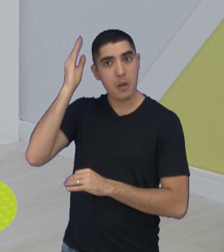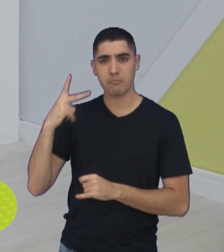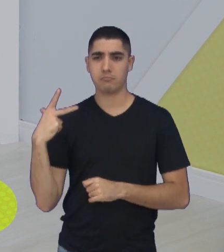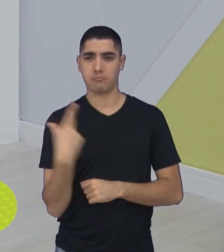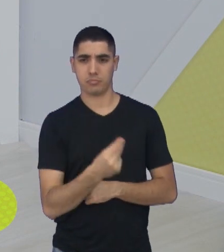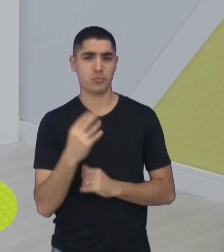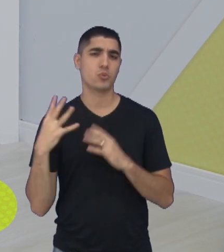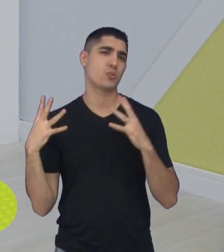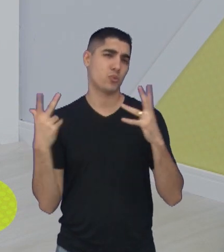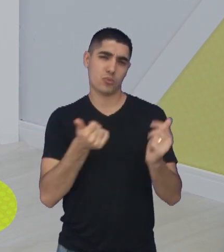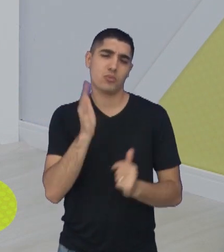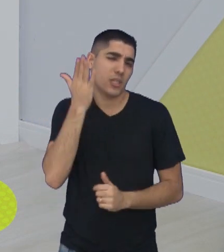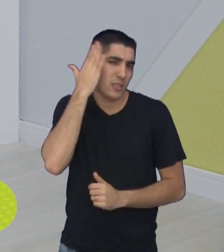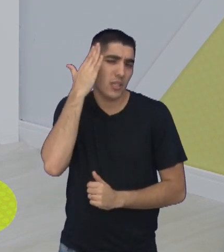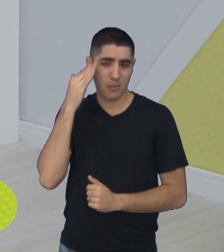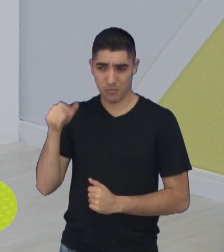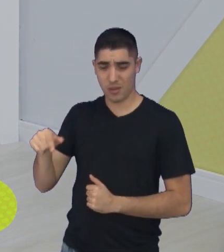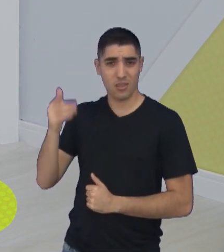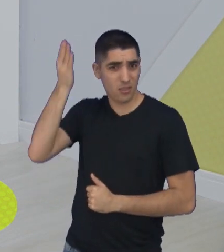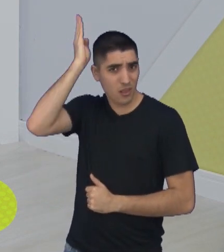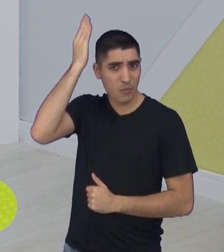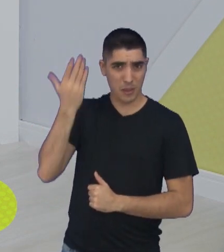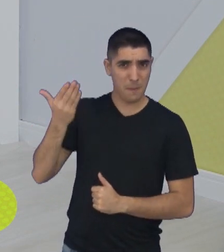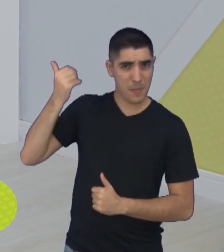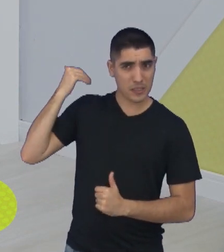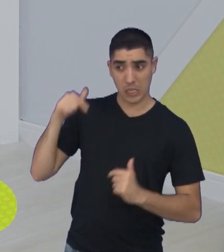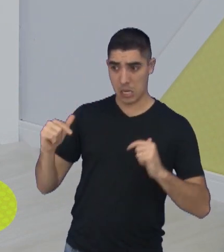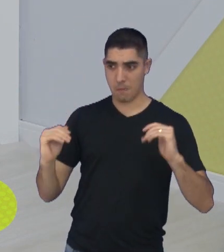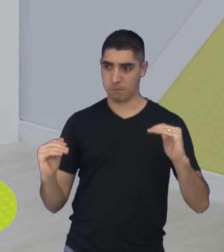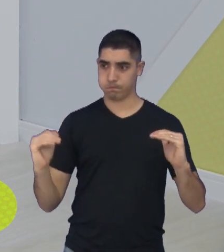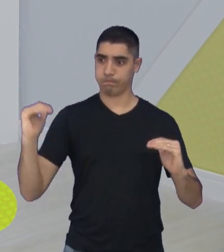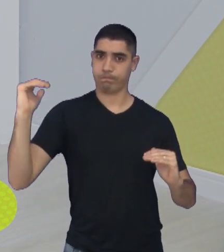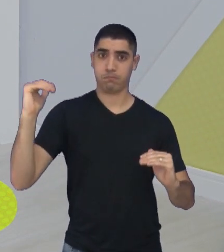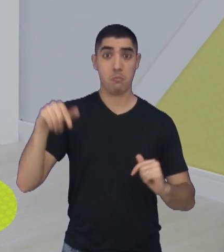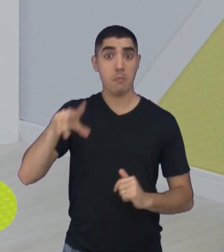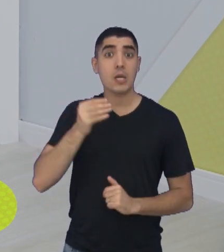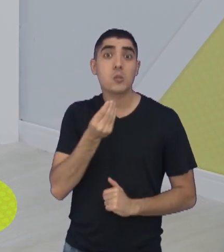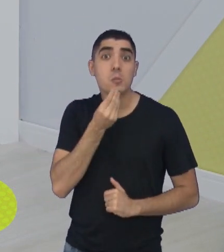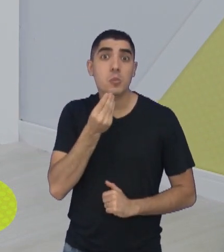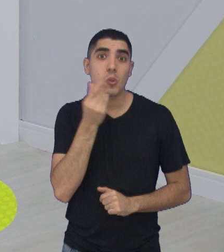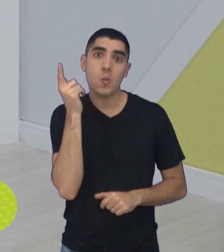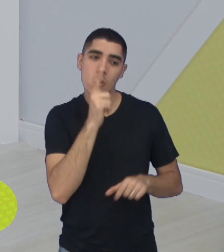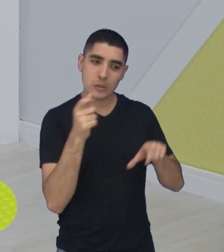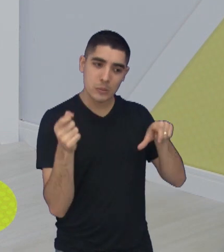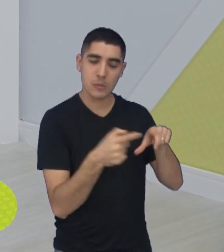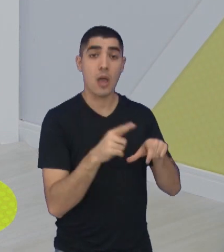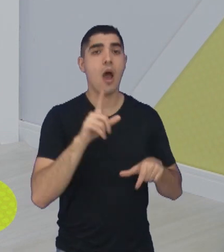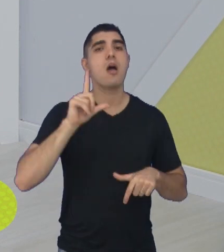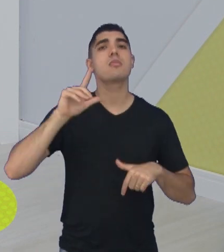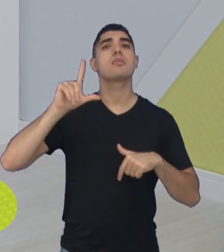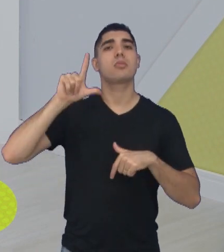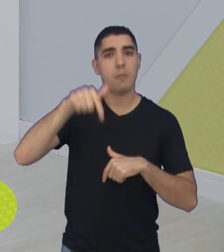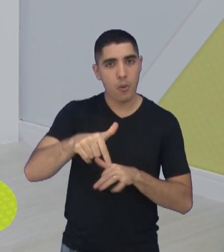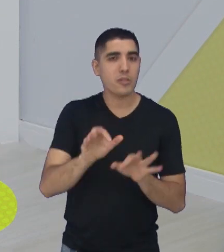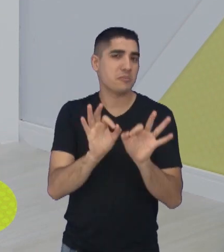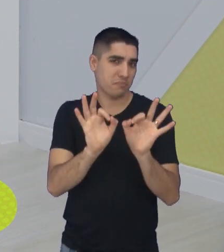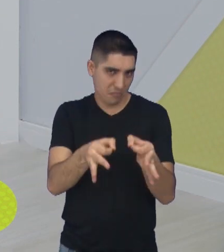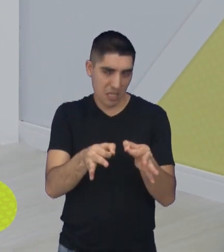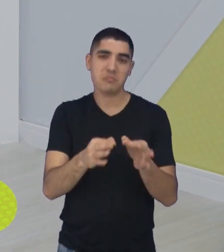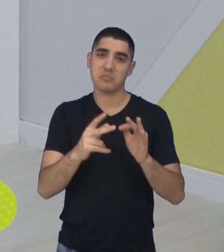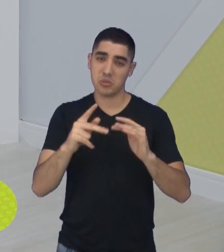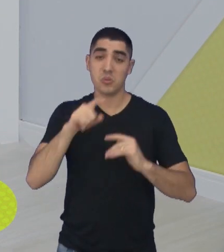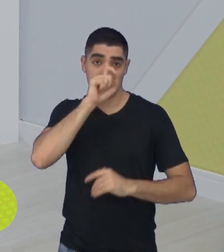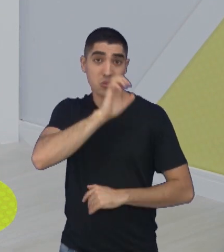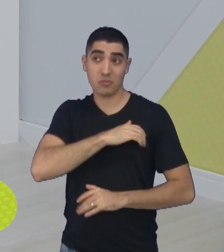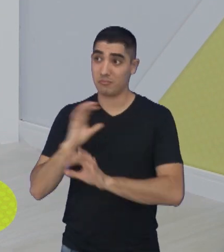viu isso, o Taubaté teve muito mais volume de jogo, muito mais chances naquela oportunidade, e a partir dali, realmente, o São José já acumula 10 jogos